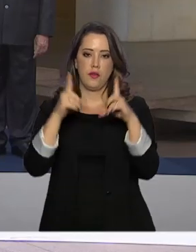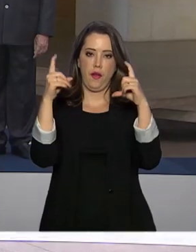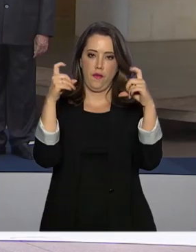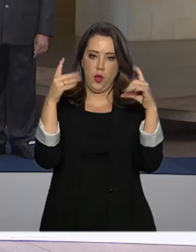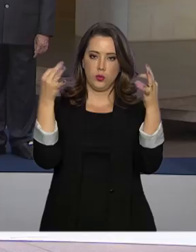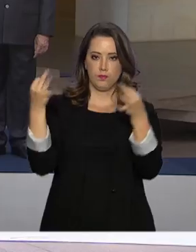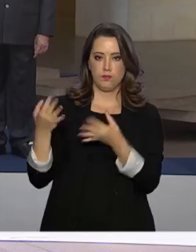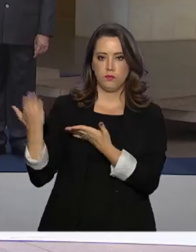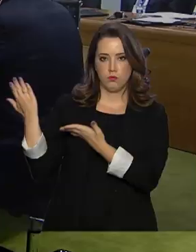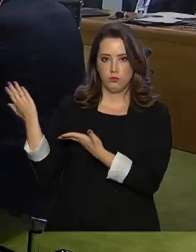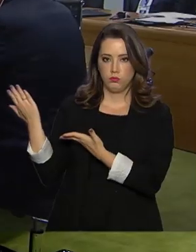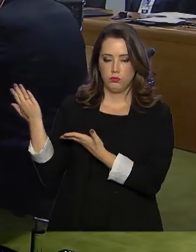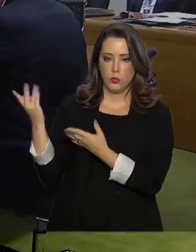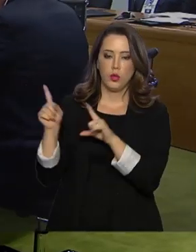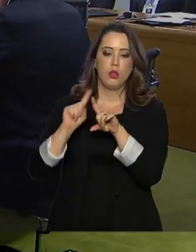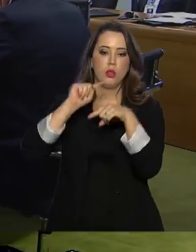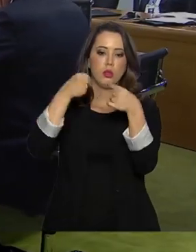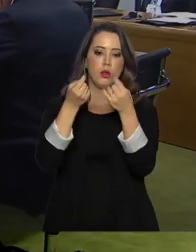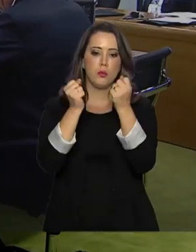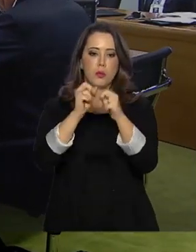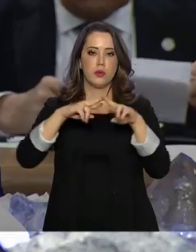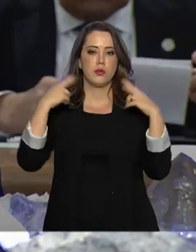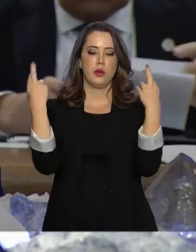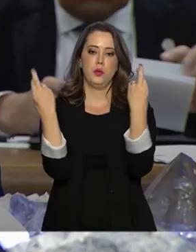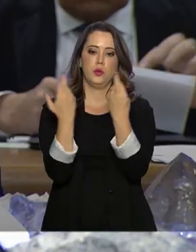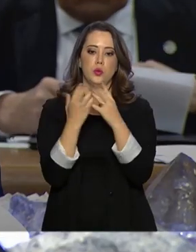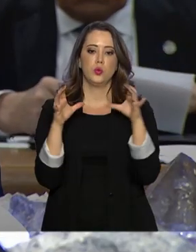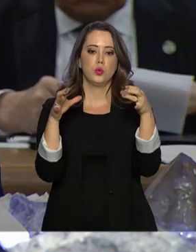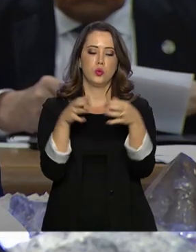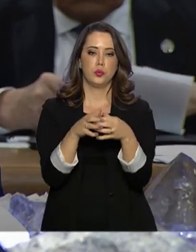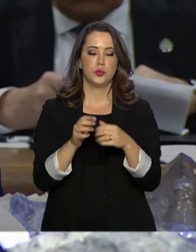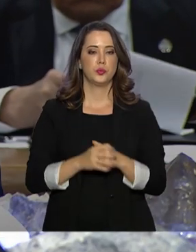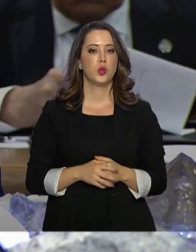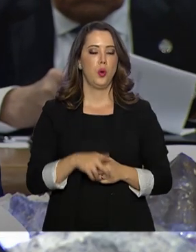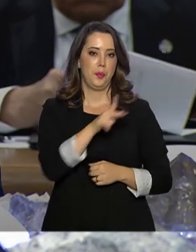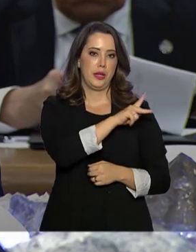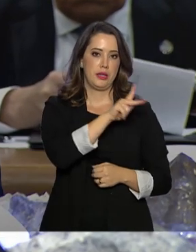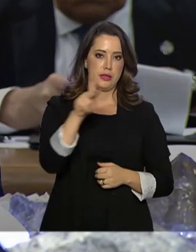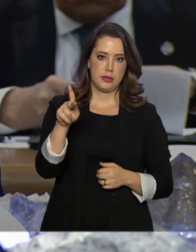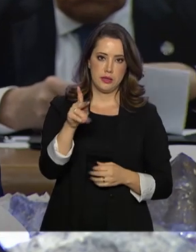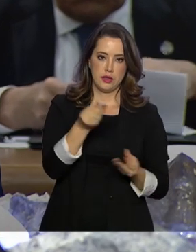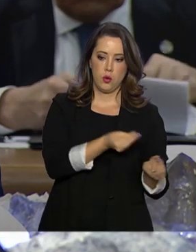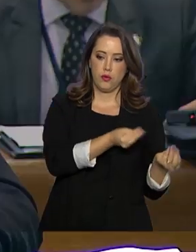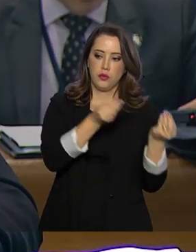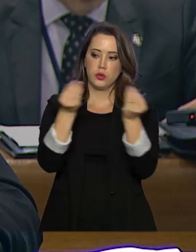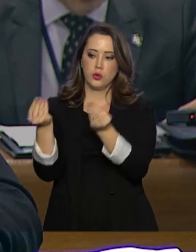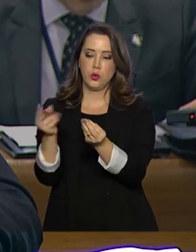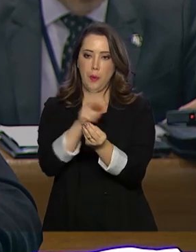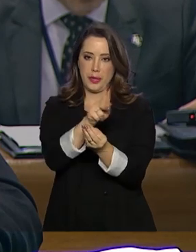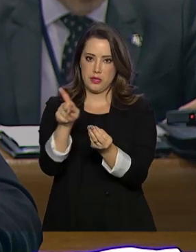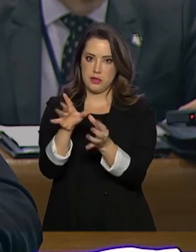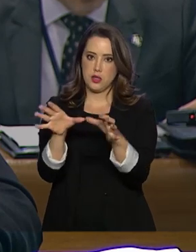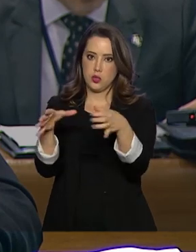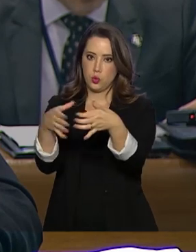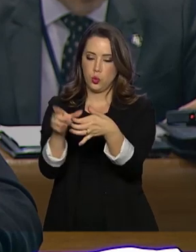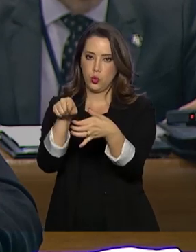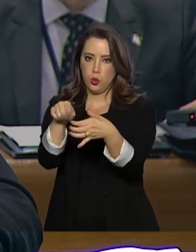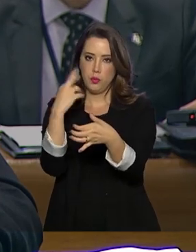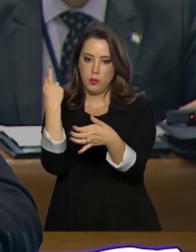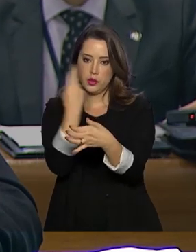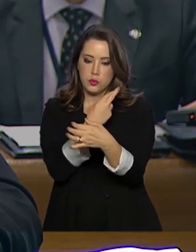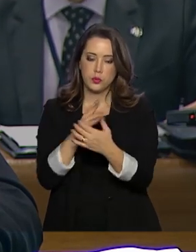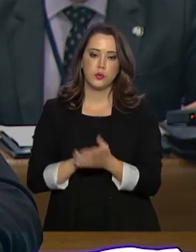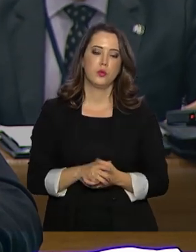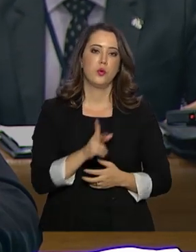oficial e, em seguida, a sessão plenária da Cúpula. O Brasil passou a presidência do grupo para a Rússia. Durante o discurso, o presidente Jair